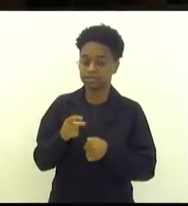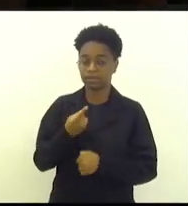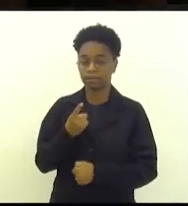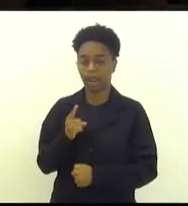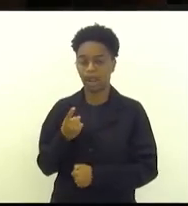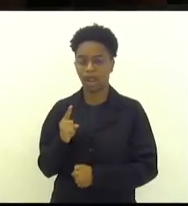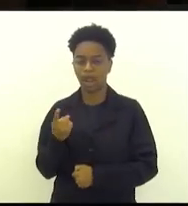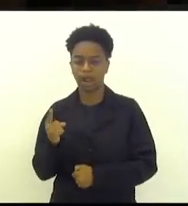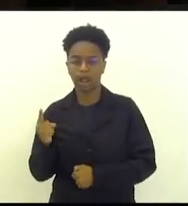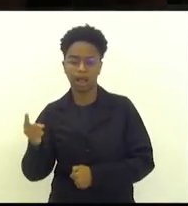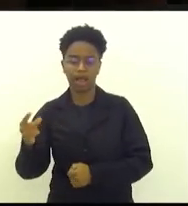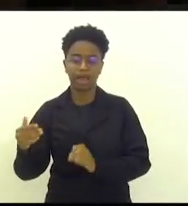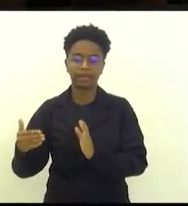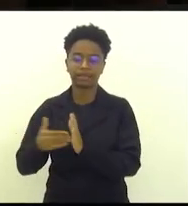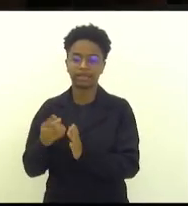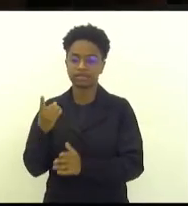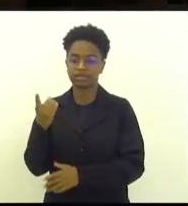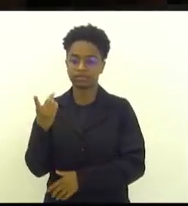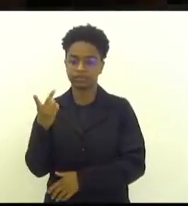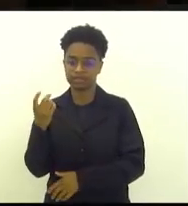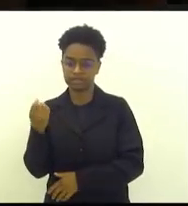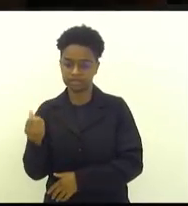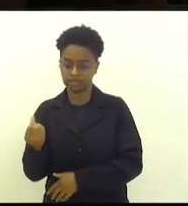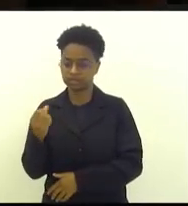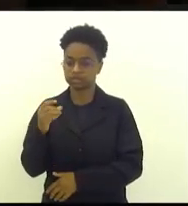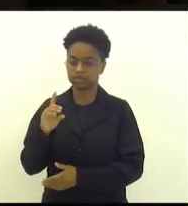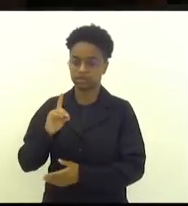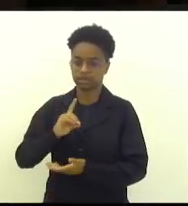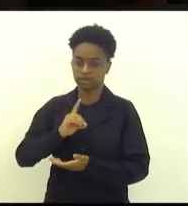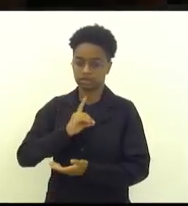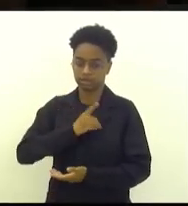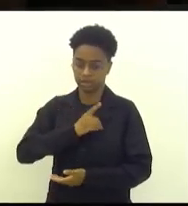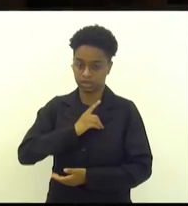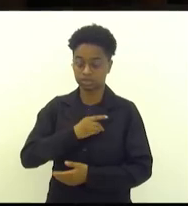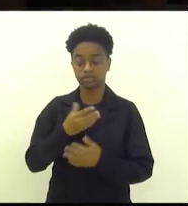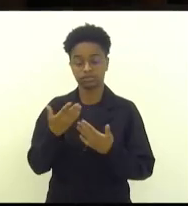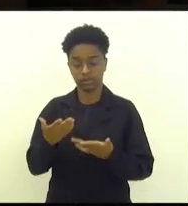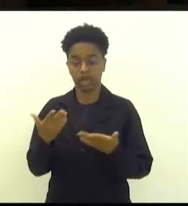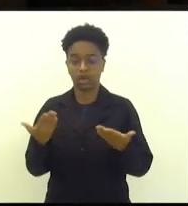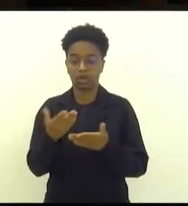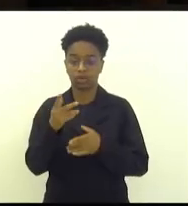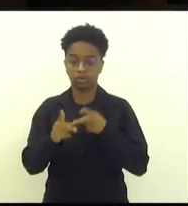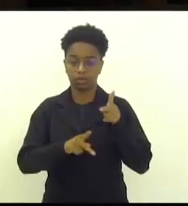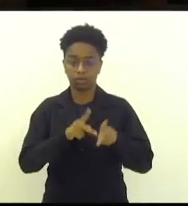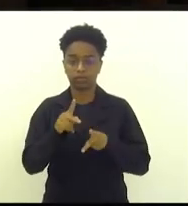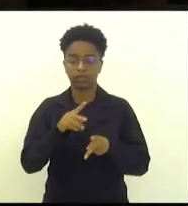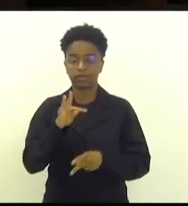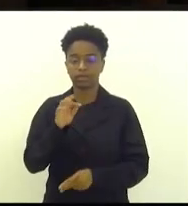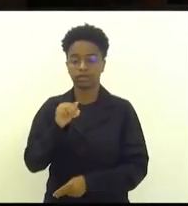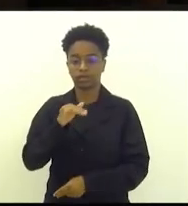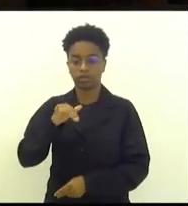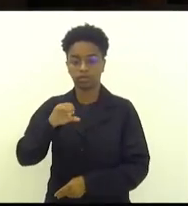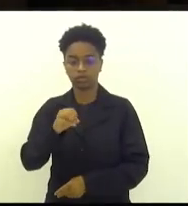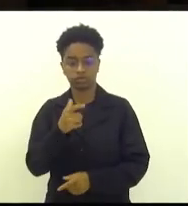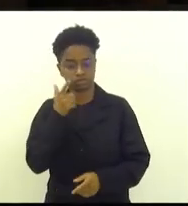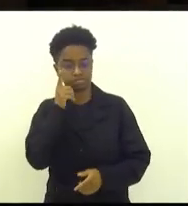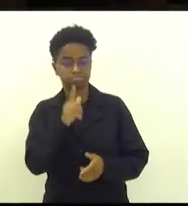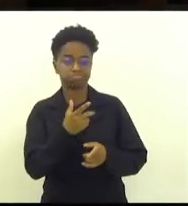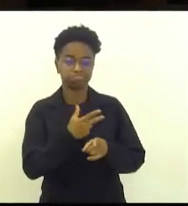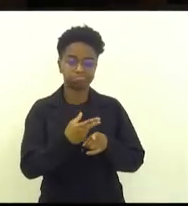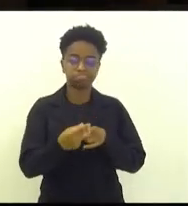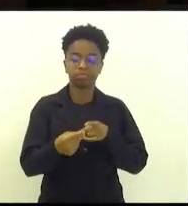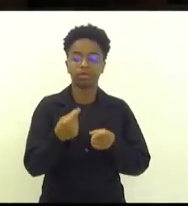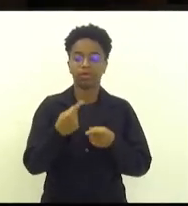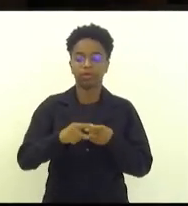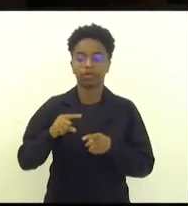126DP. Então, essa é uma grande conquista, um anseio da população de Tamoios de muito tempo, que a gente está lutando e vai fazer acontecer